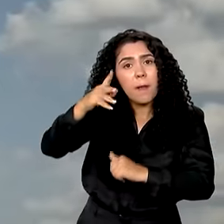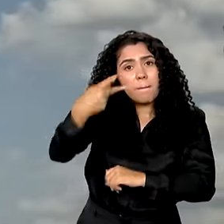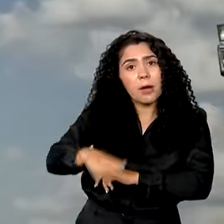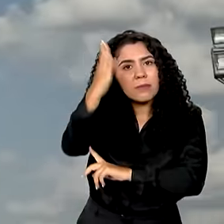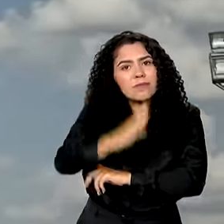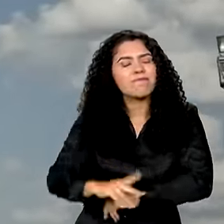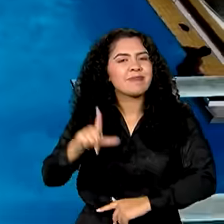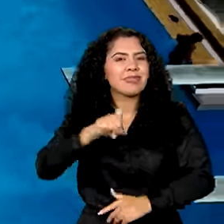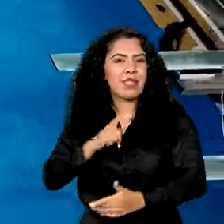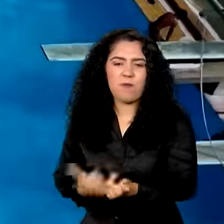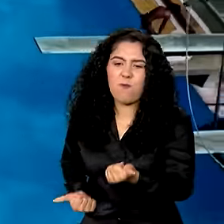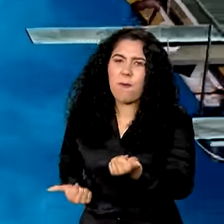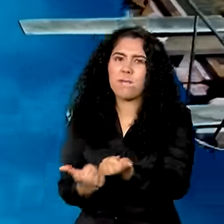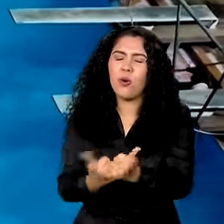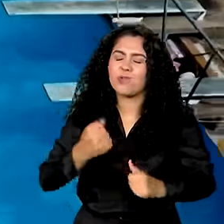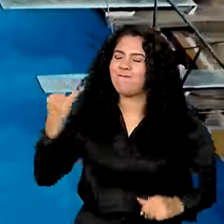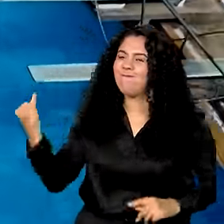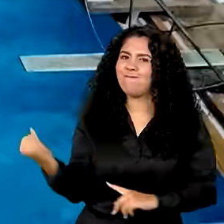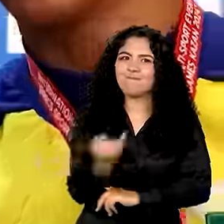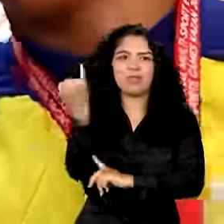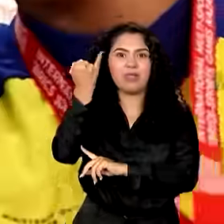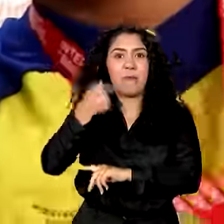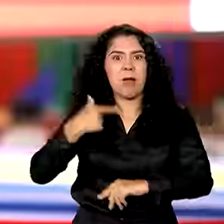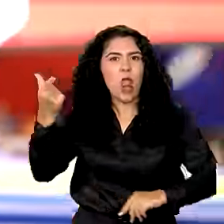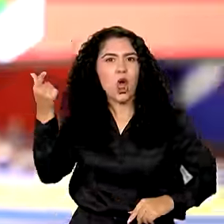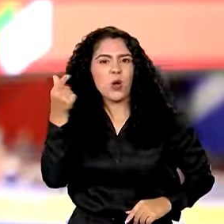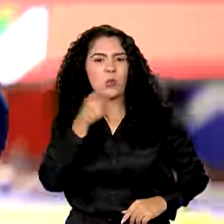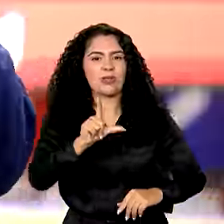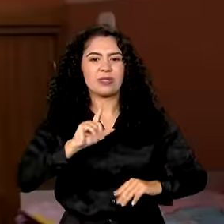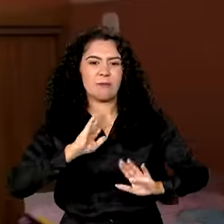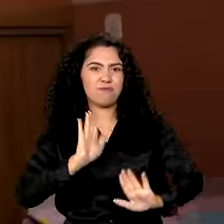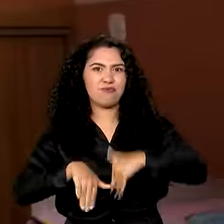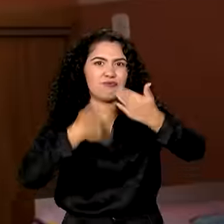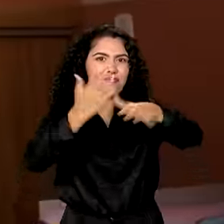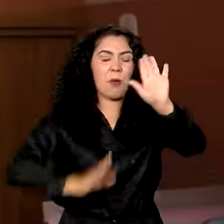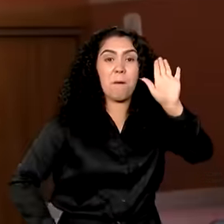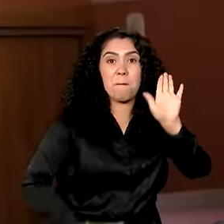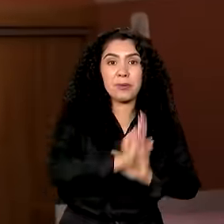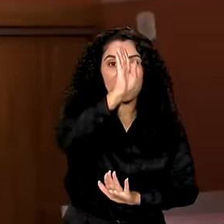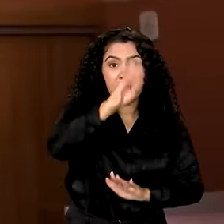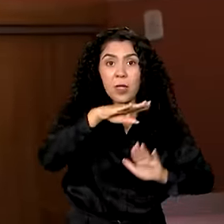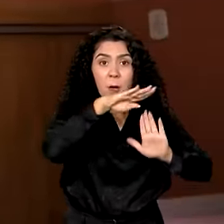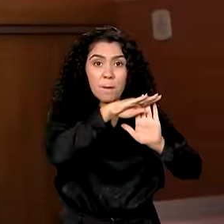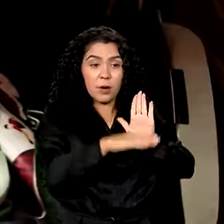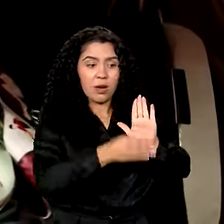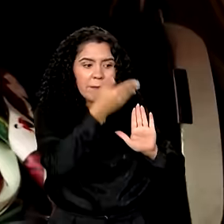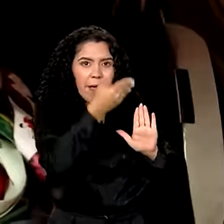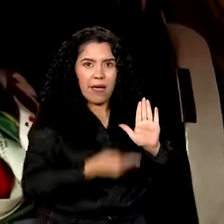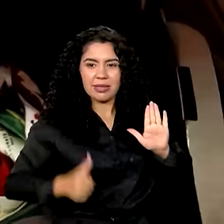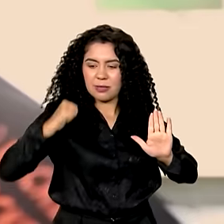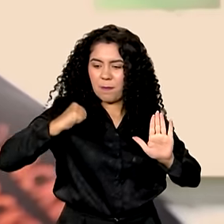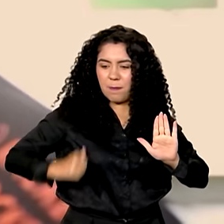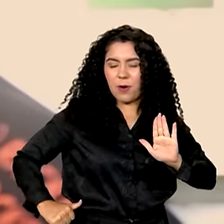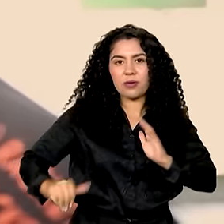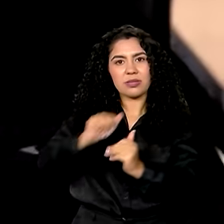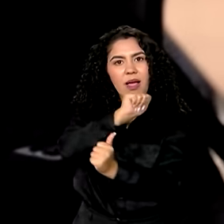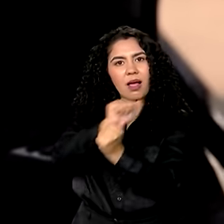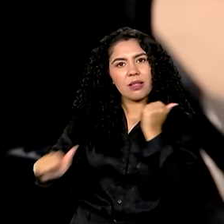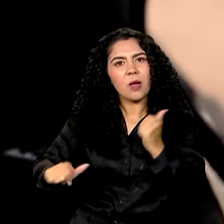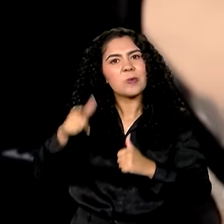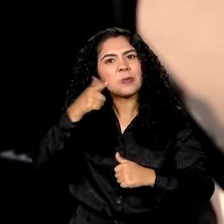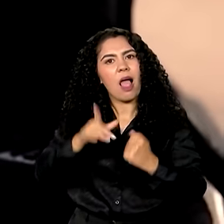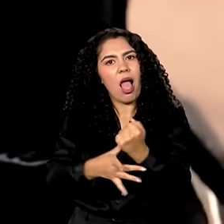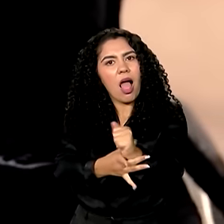fundamental para chegar ao ponto mais alto de suas carreiras. O programa Bolsa Atleta garante os recursos